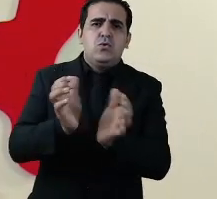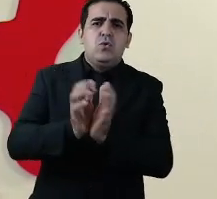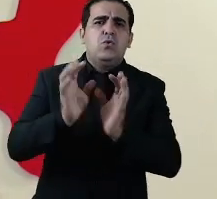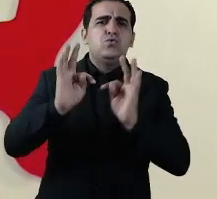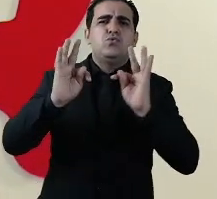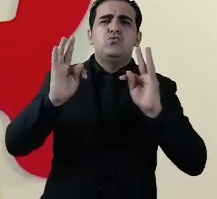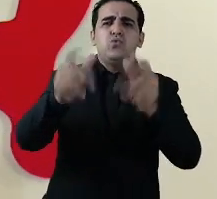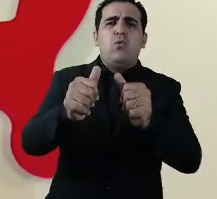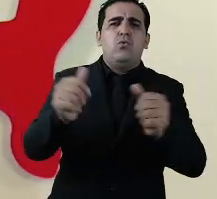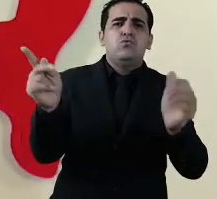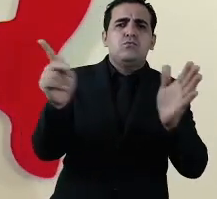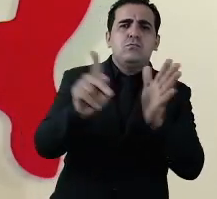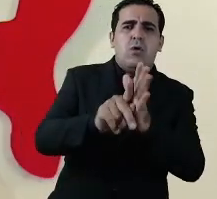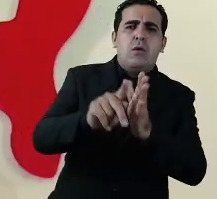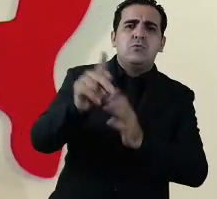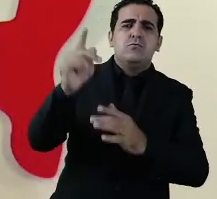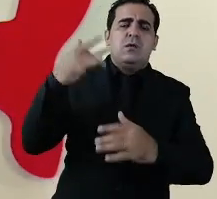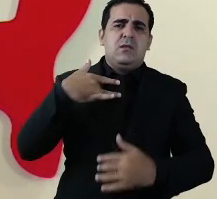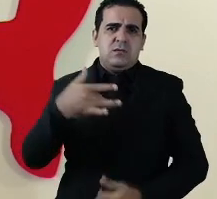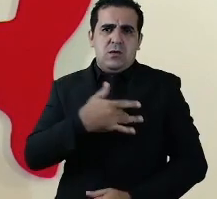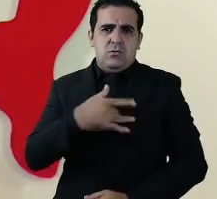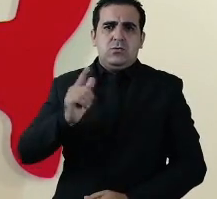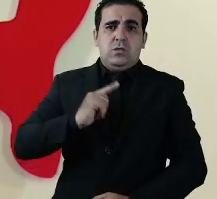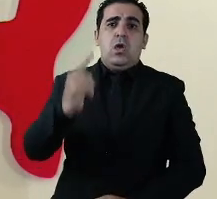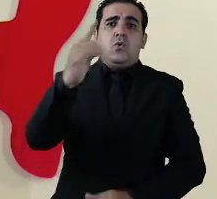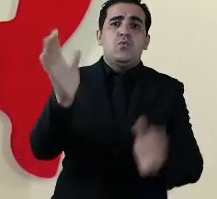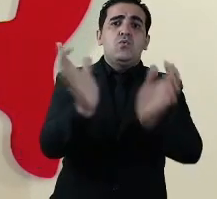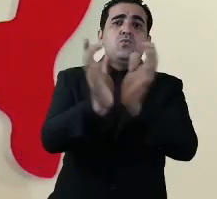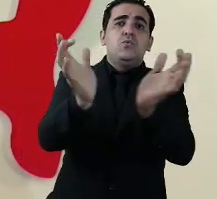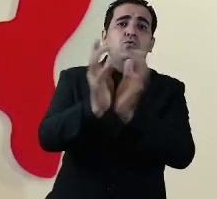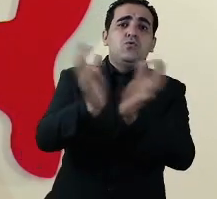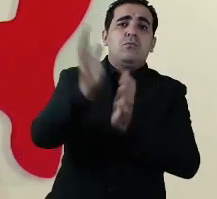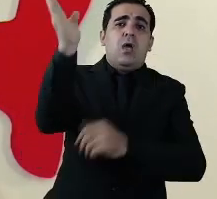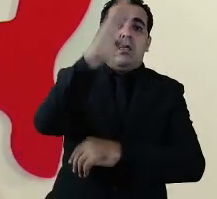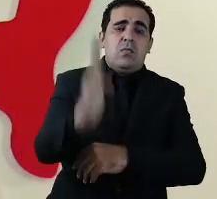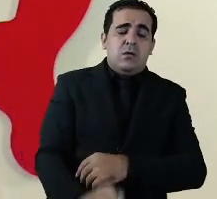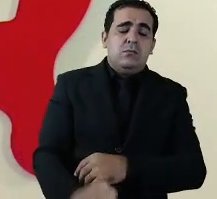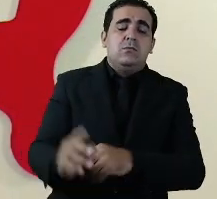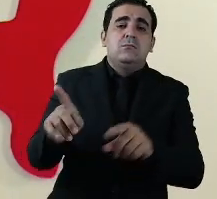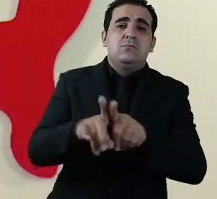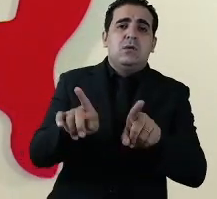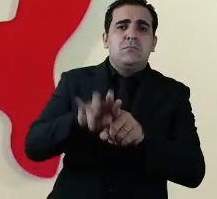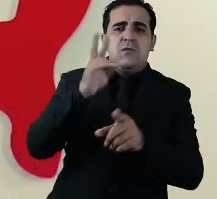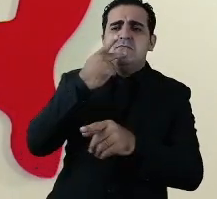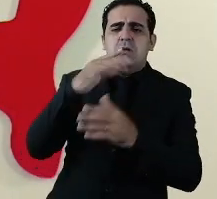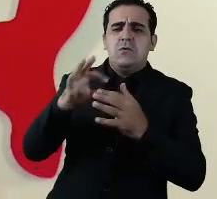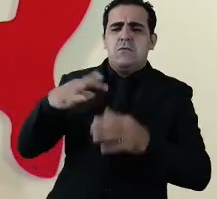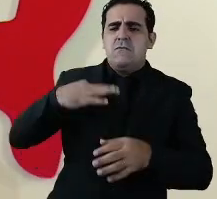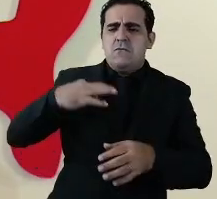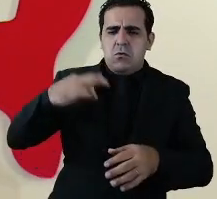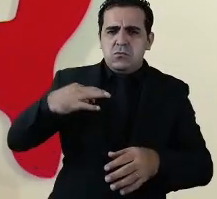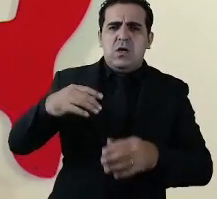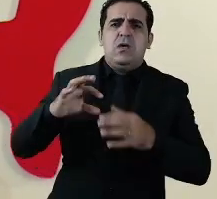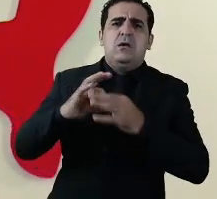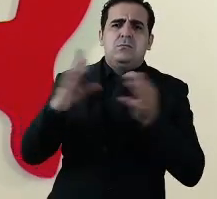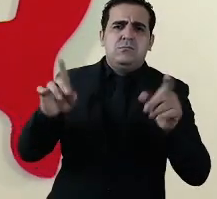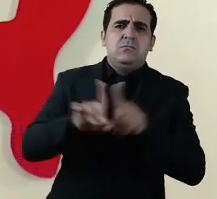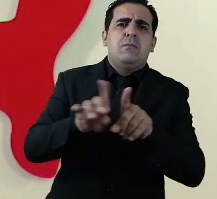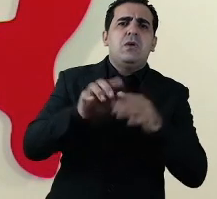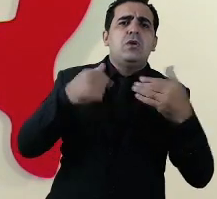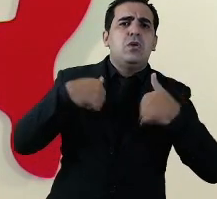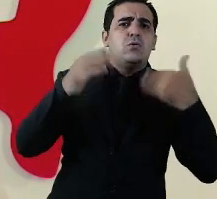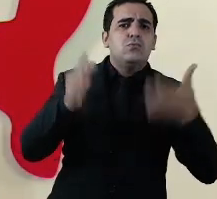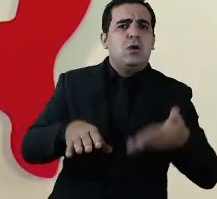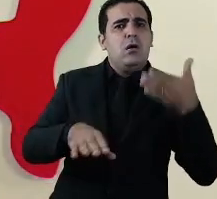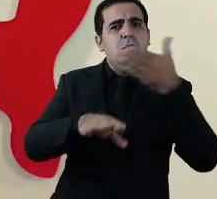todos pela saúde movimento nacional que se voluntariou para nos ajudar eu mesmo já participei de